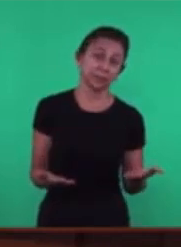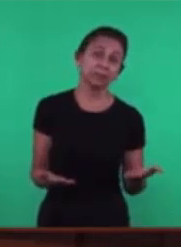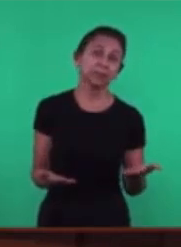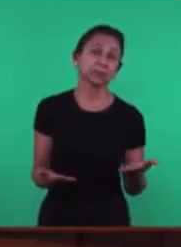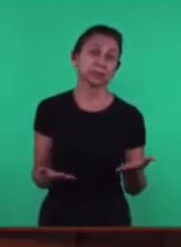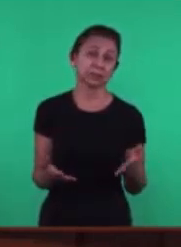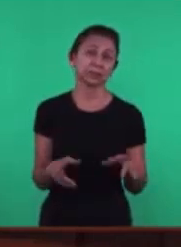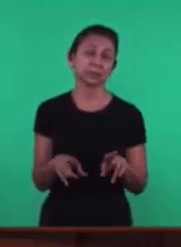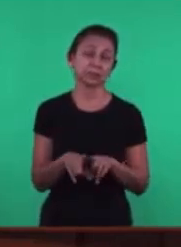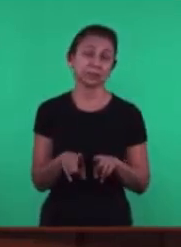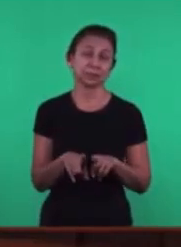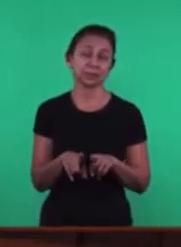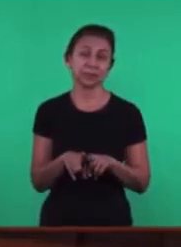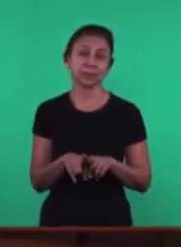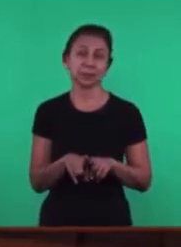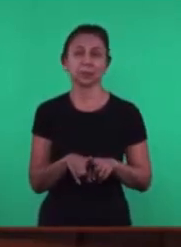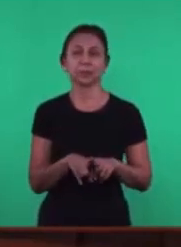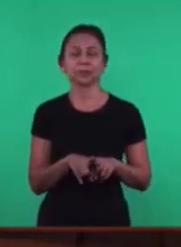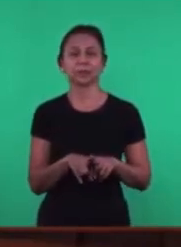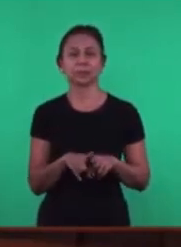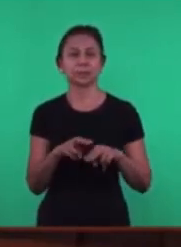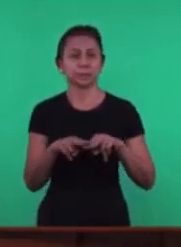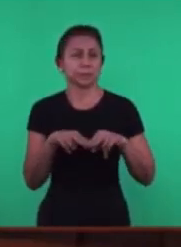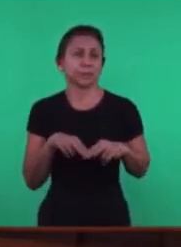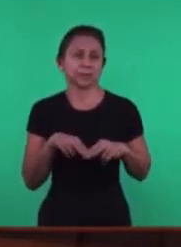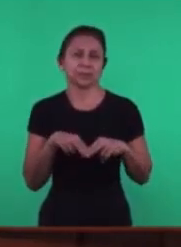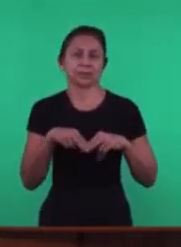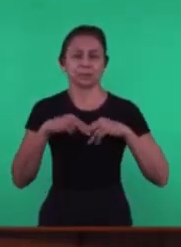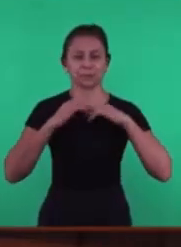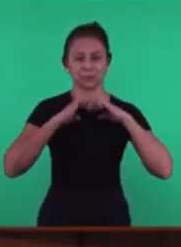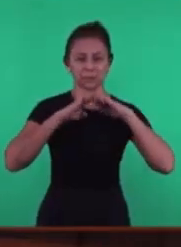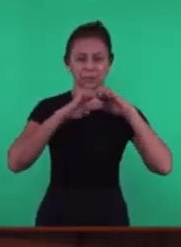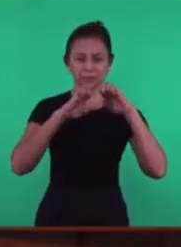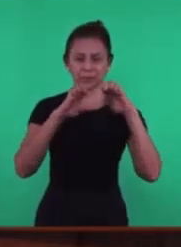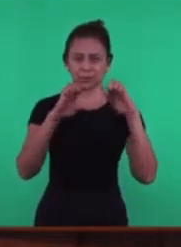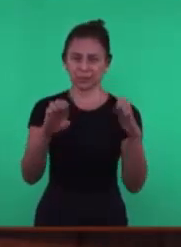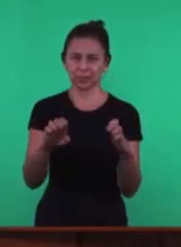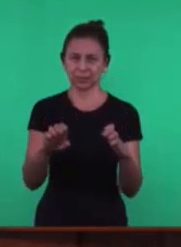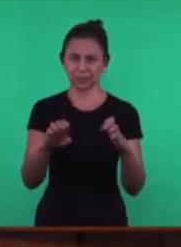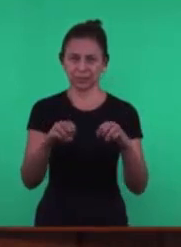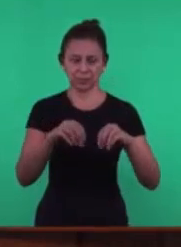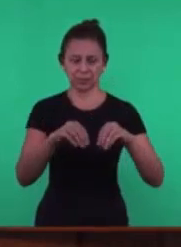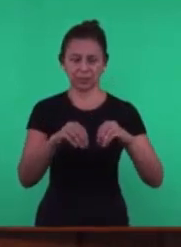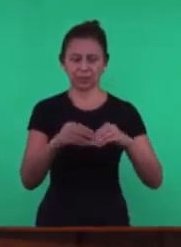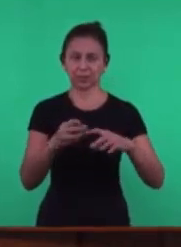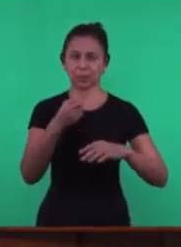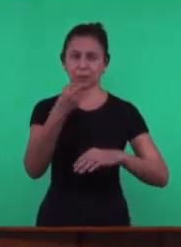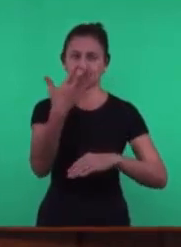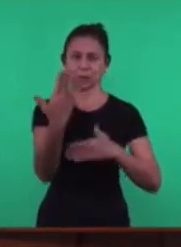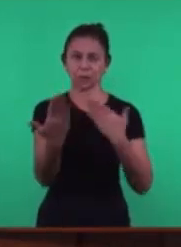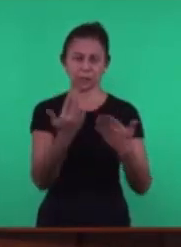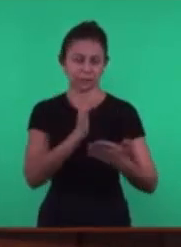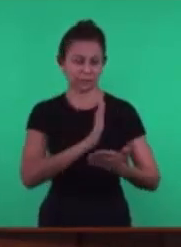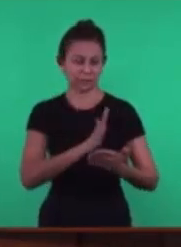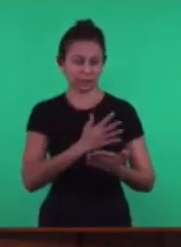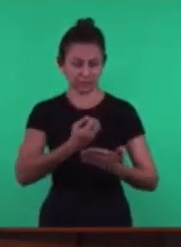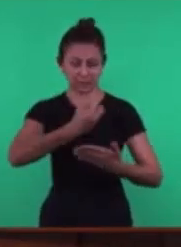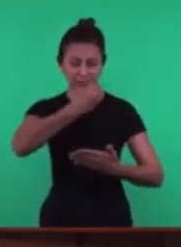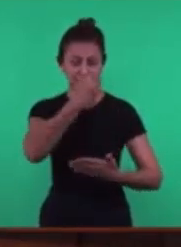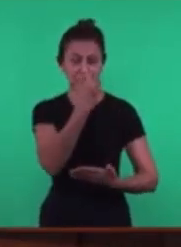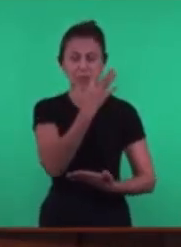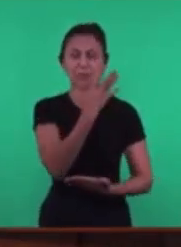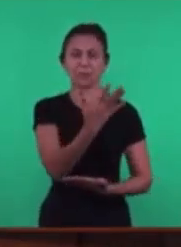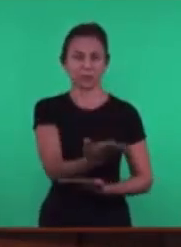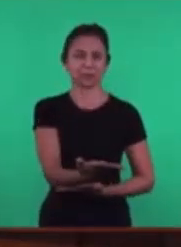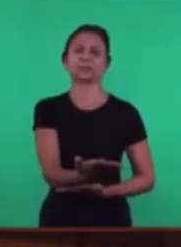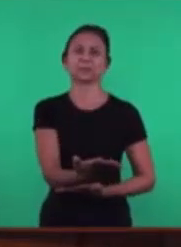Para produzir Mas o que é Muito importante Essa É a boa terra Ela vai sempre Produzindo frutos Nunca para É